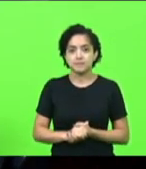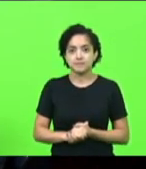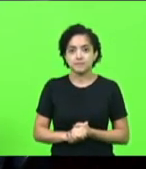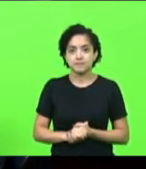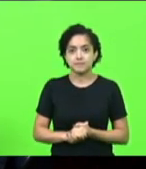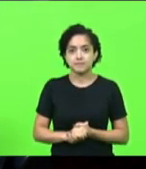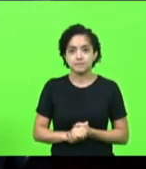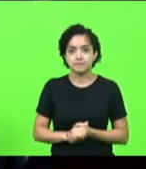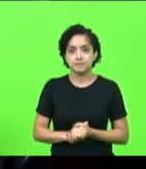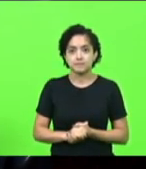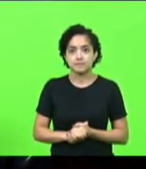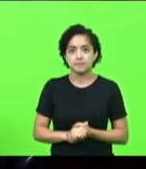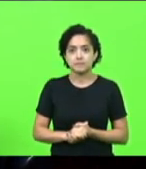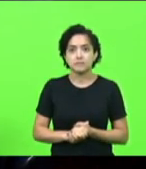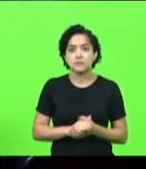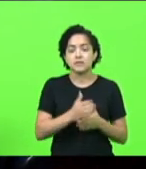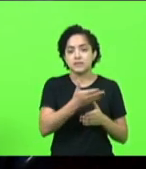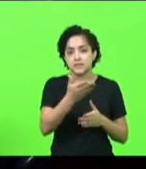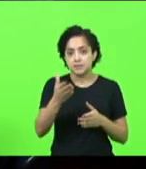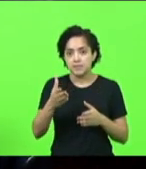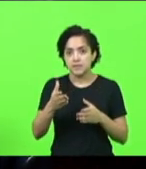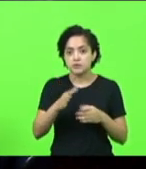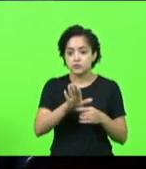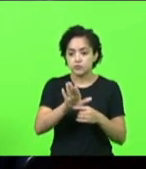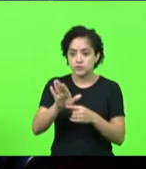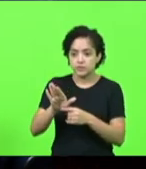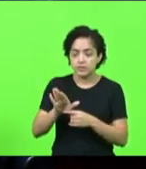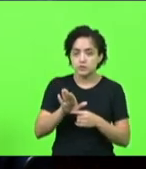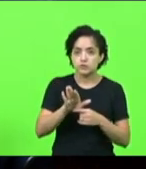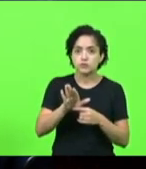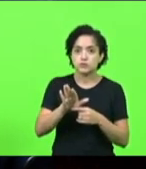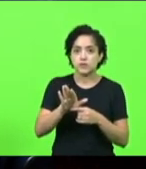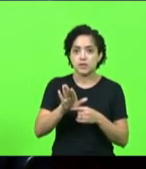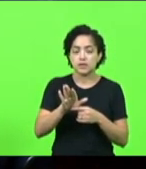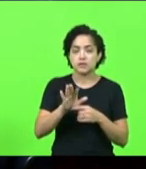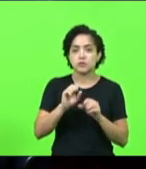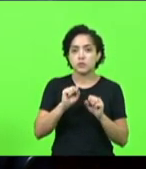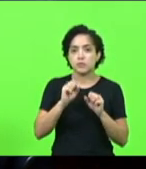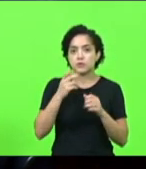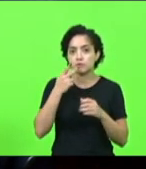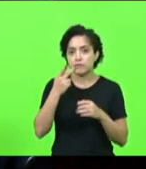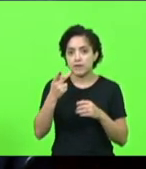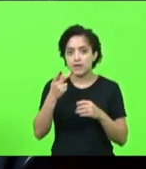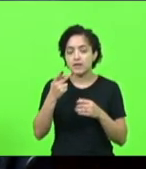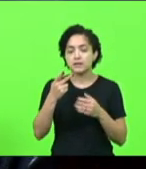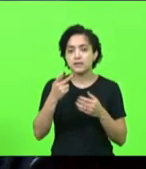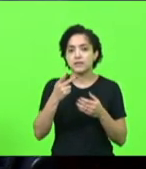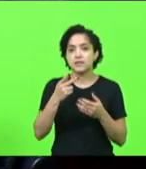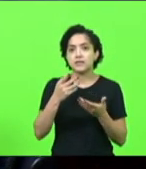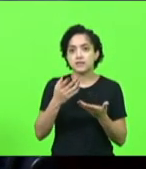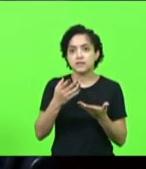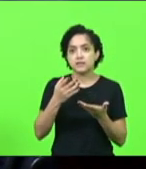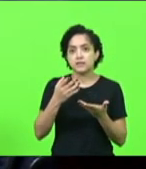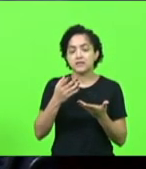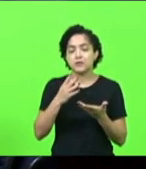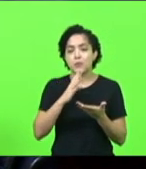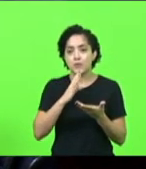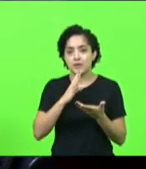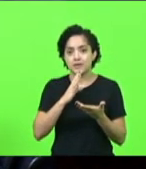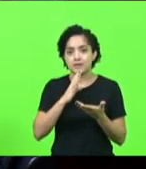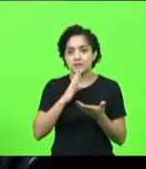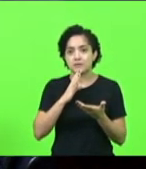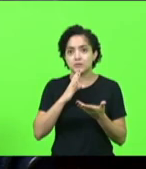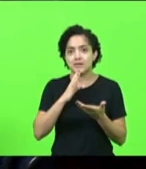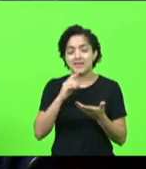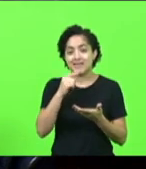extensivo a todos os colaboradores e posso falar com um certo conhecimento de causa porque na minha